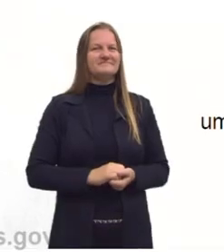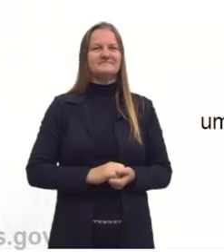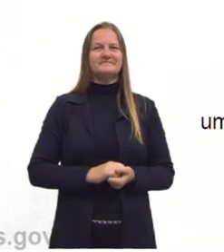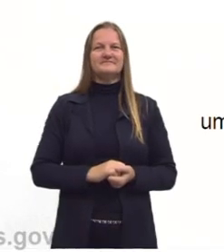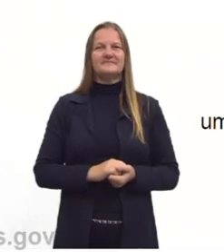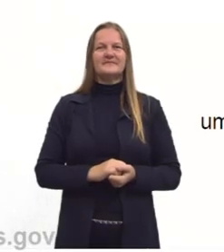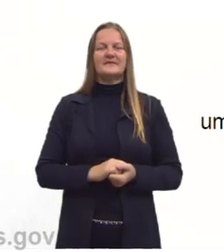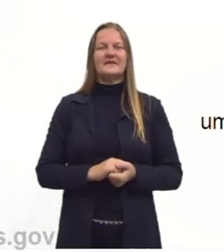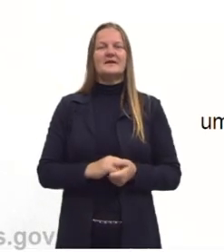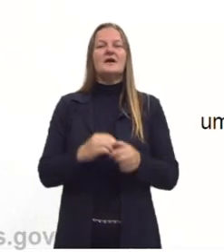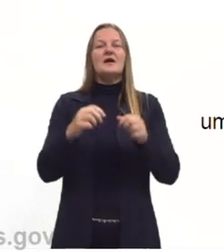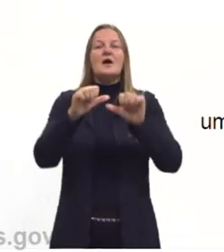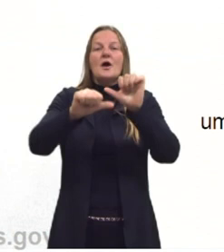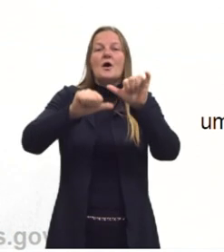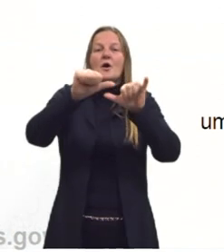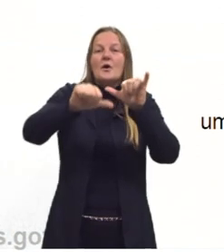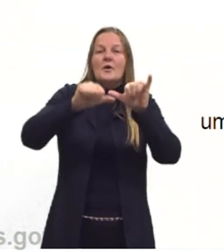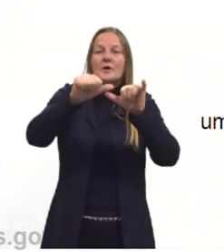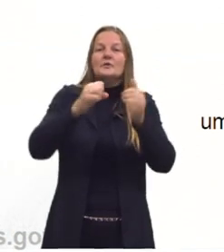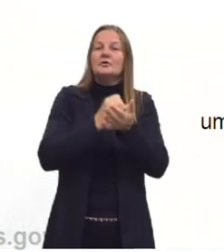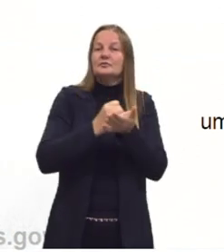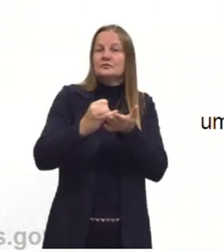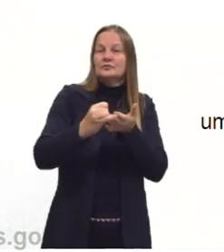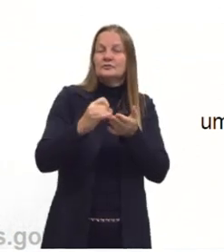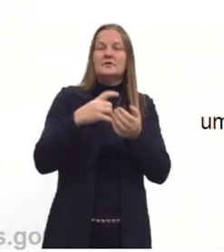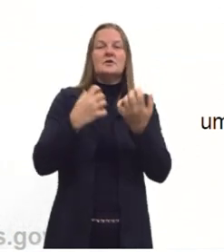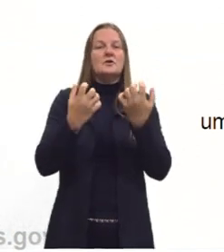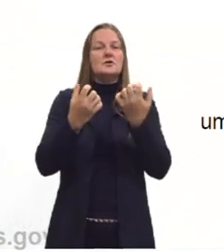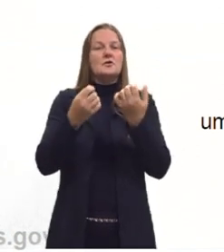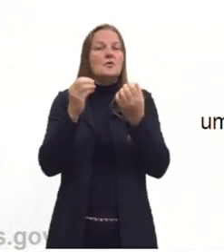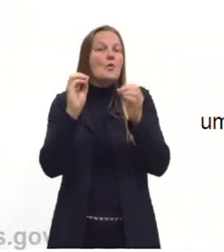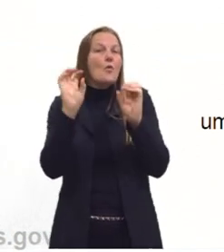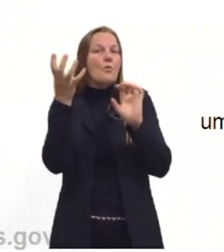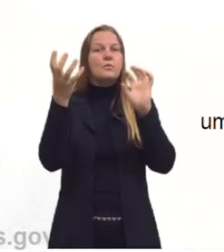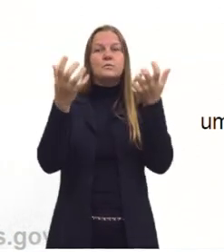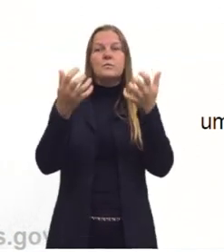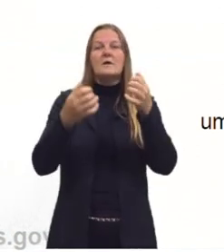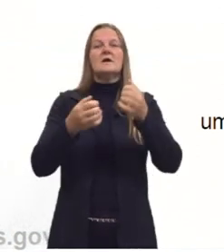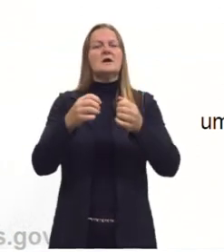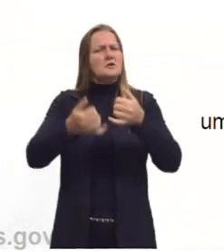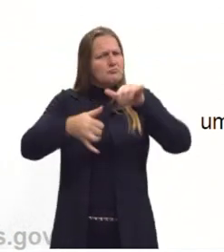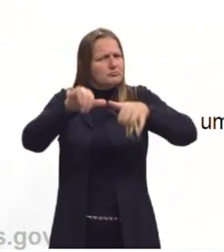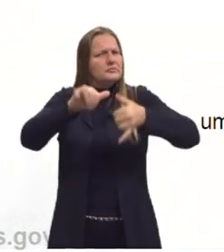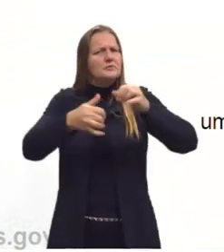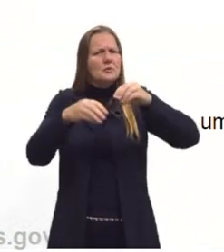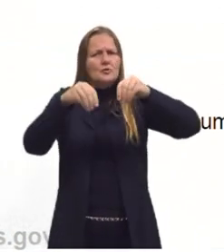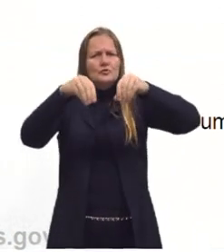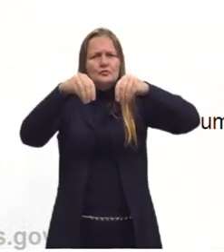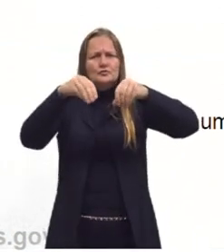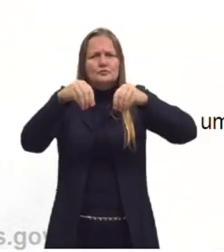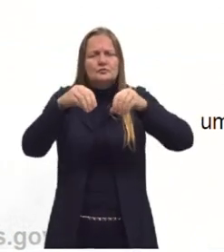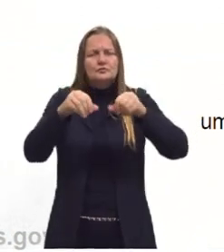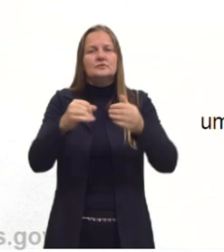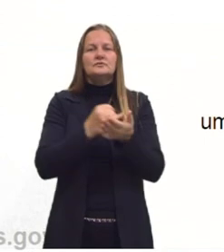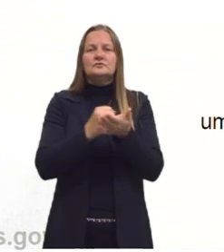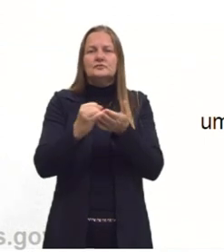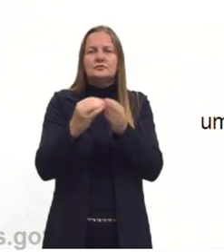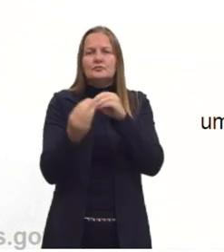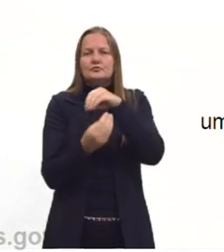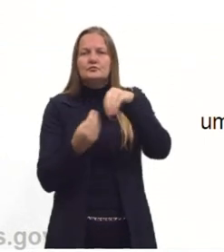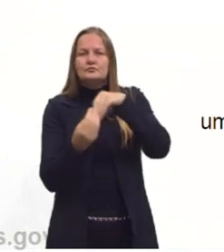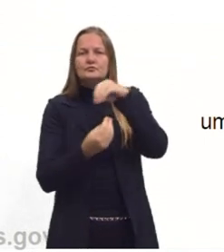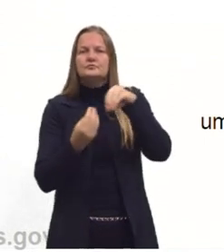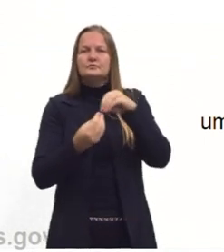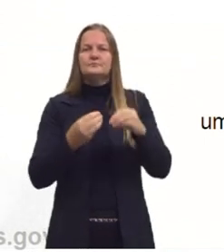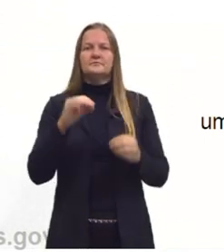As reações inorgânicas, elas são fenômenos químicos que ocorrem quando substâncias inorgânicas envolvidas, que